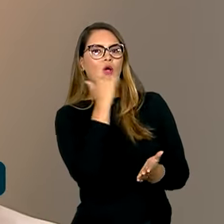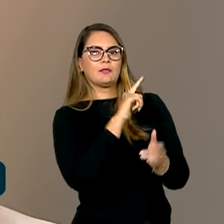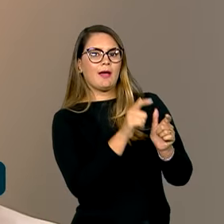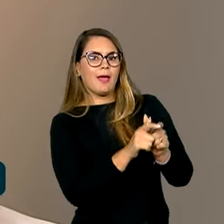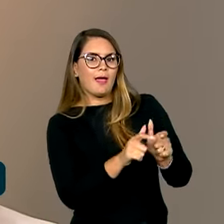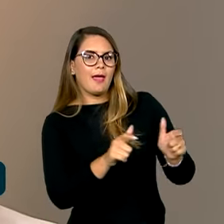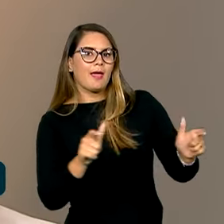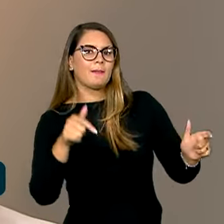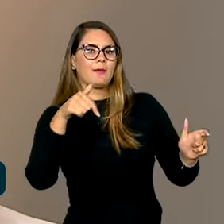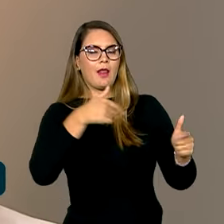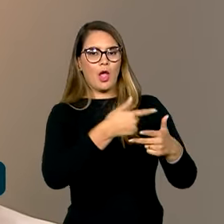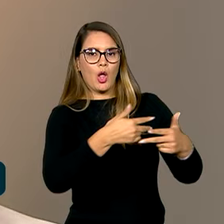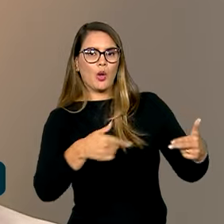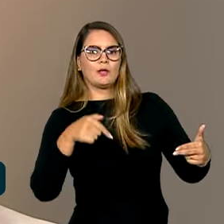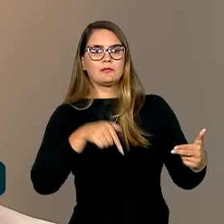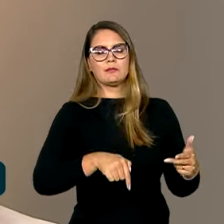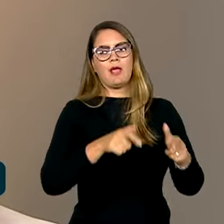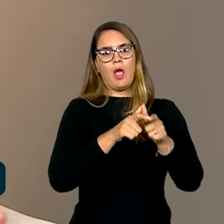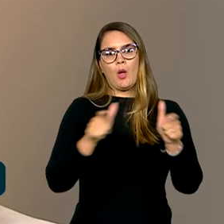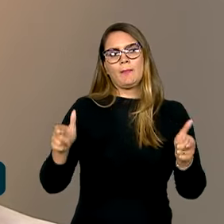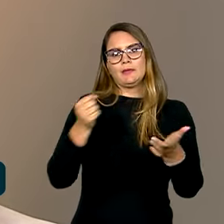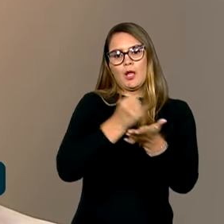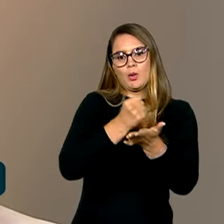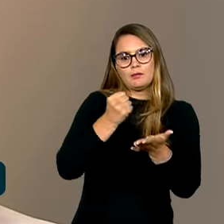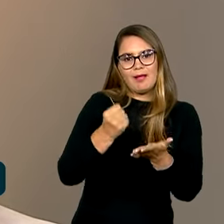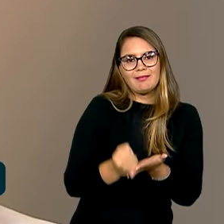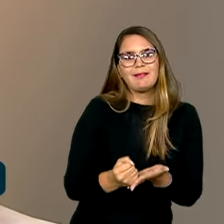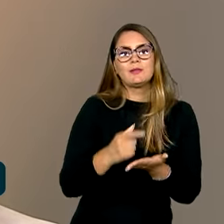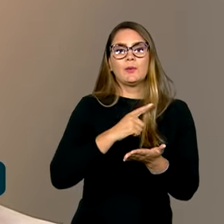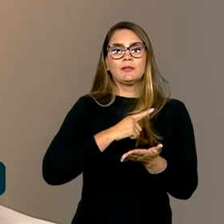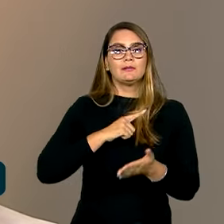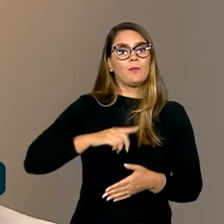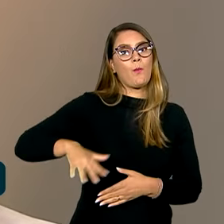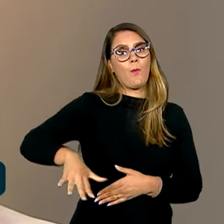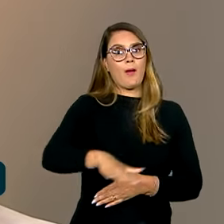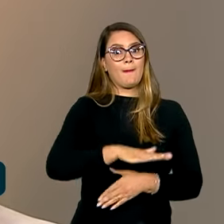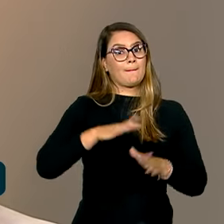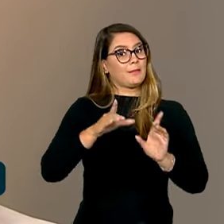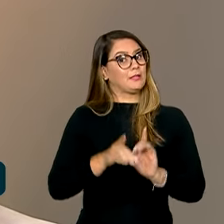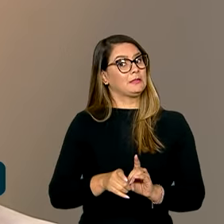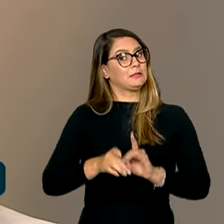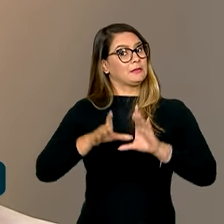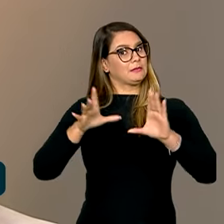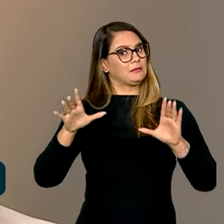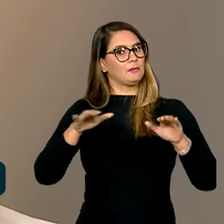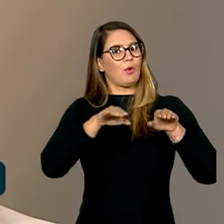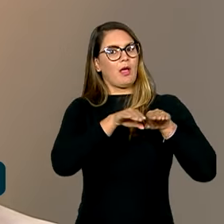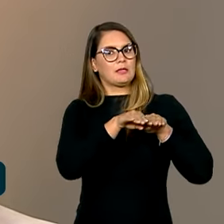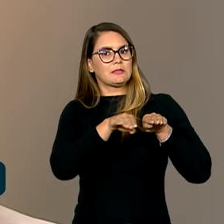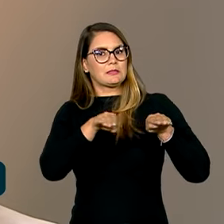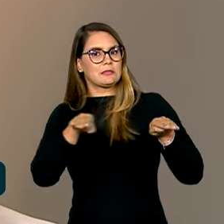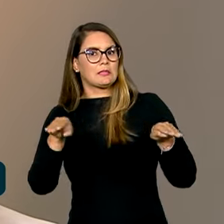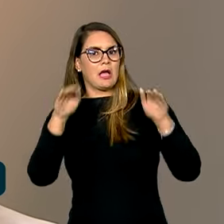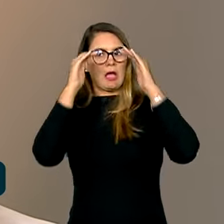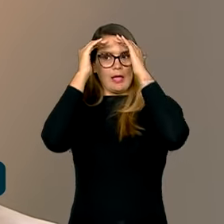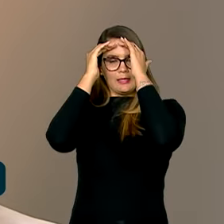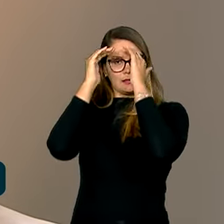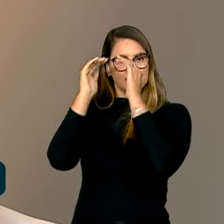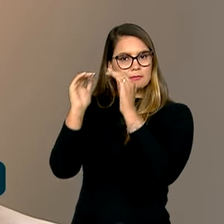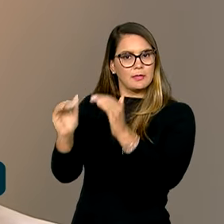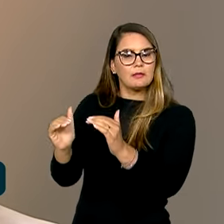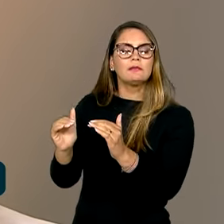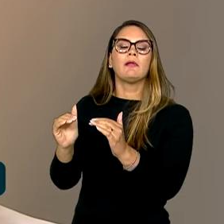plantas no Brasil, aumentar contratações. Então, termos um ambiente democrático, estável, respeitoso,